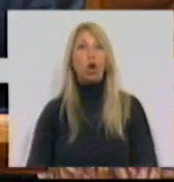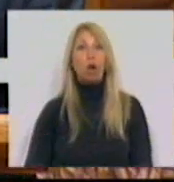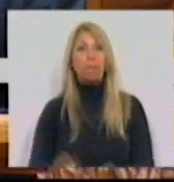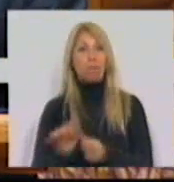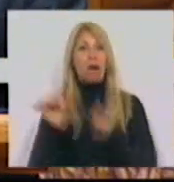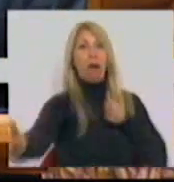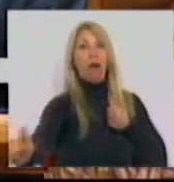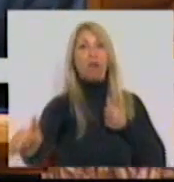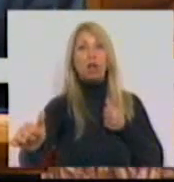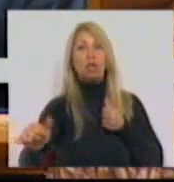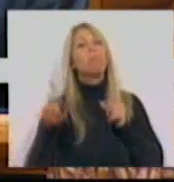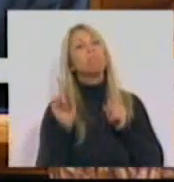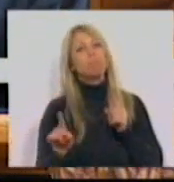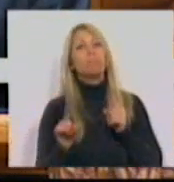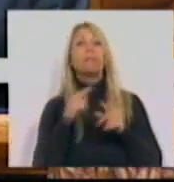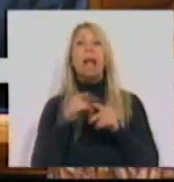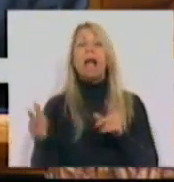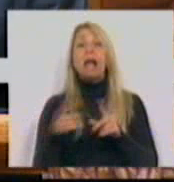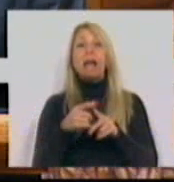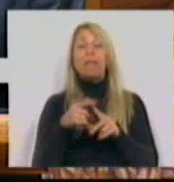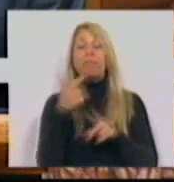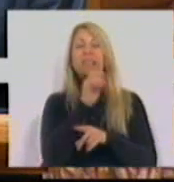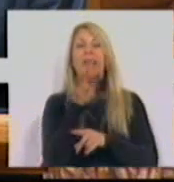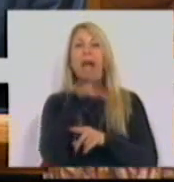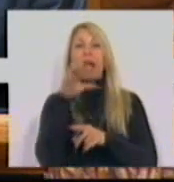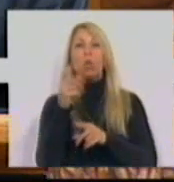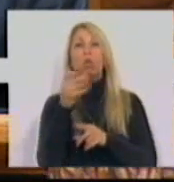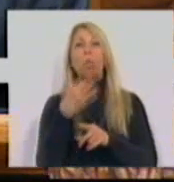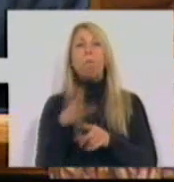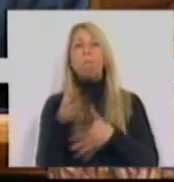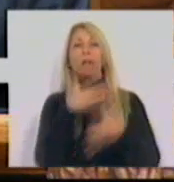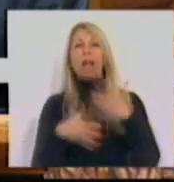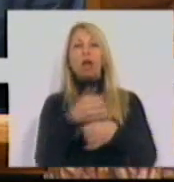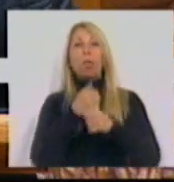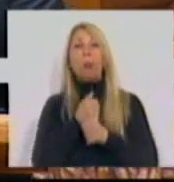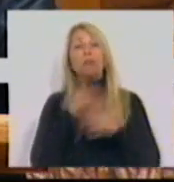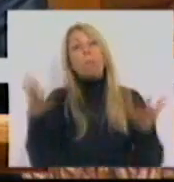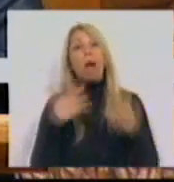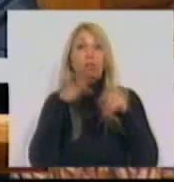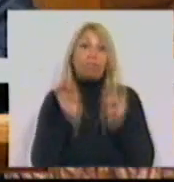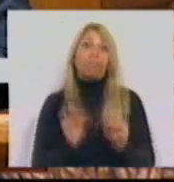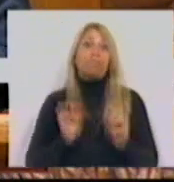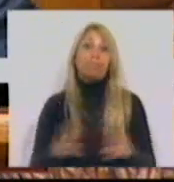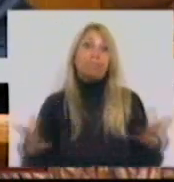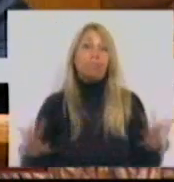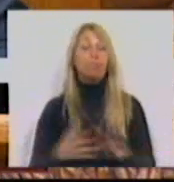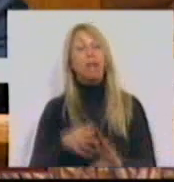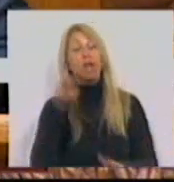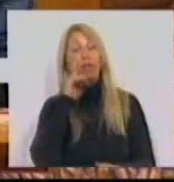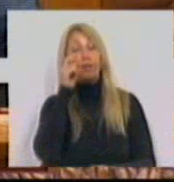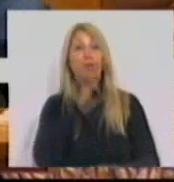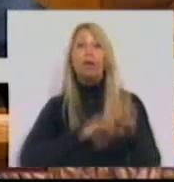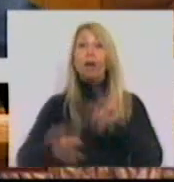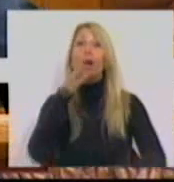afastadas do terreiro de passos, é certo, mas portugueses como todos os outros. Sr. Presidente, Sras. e Srs. Deputados, se o Governo